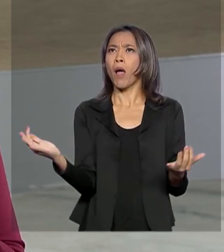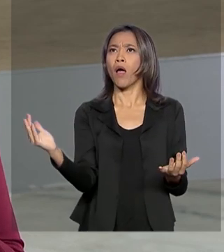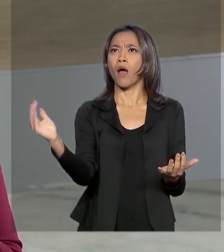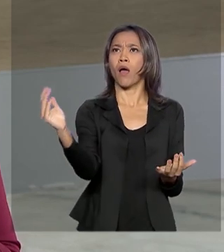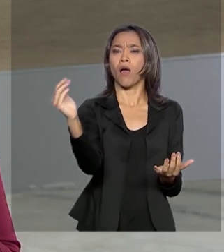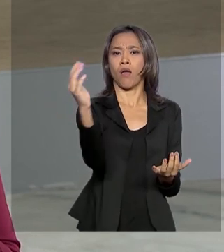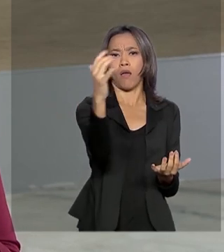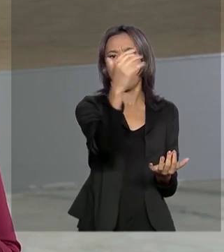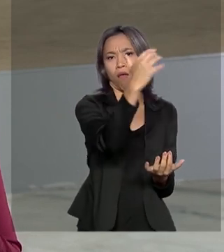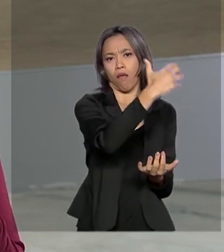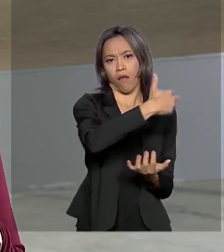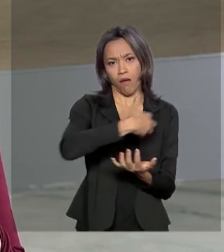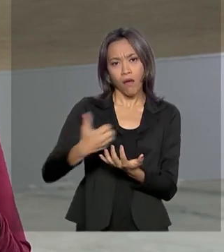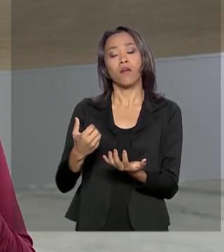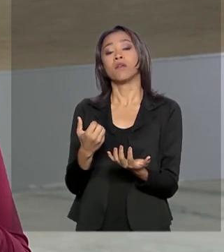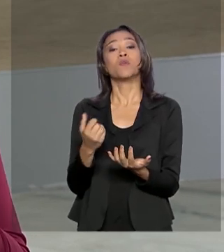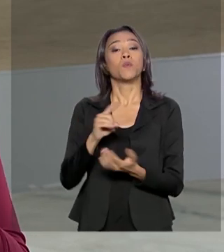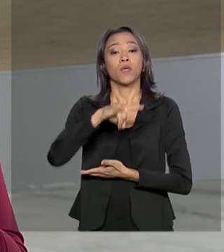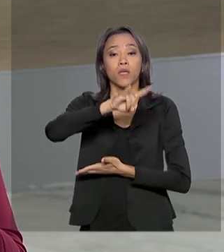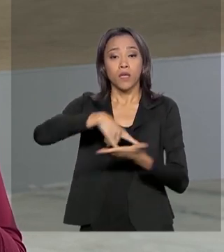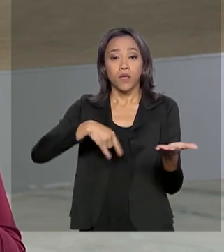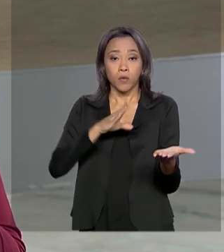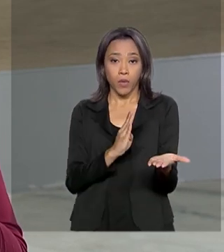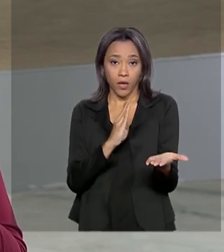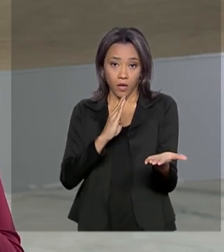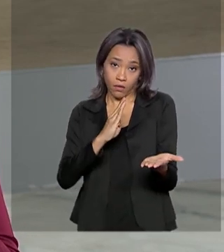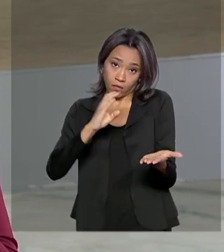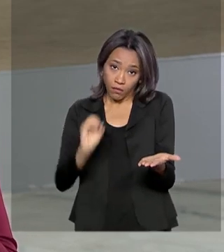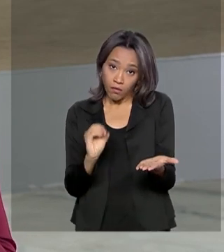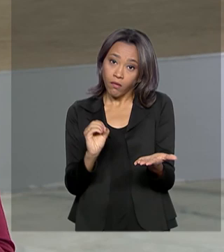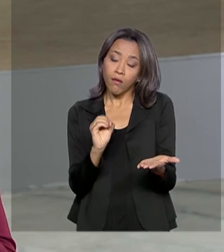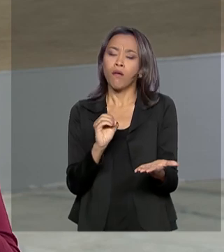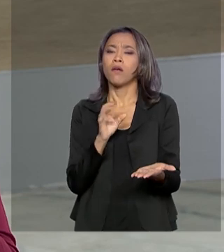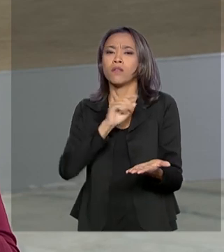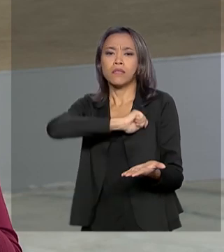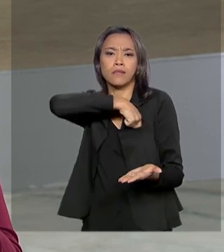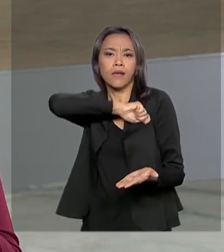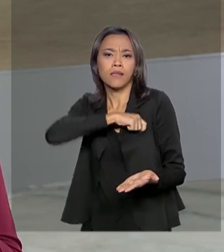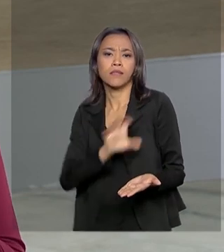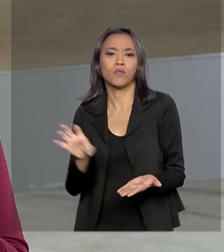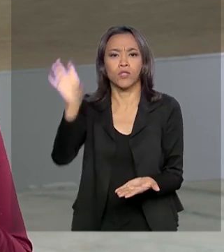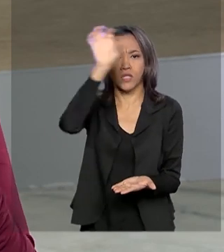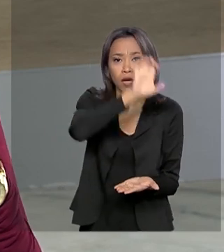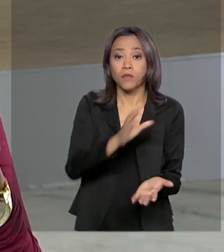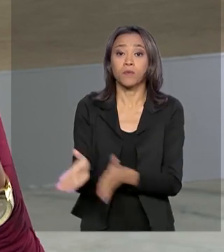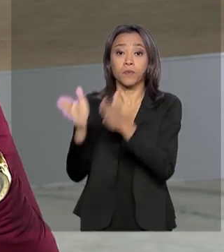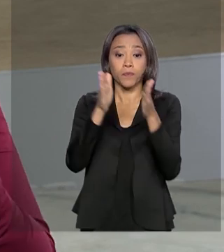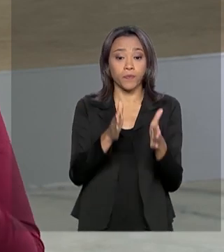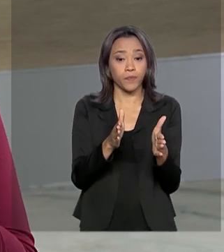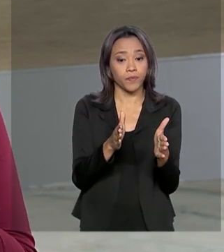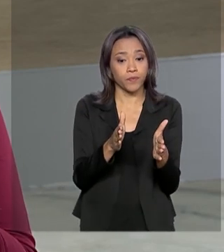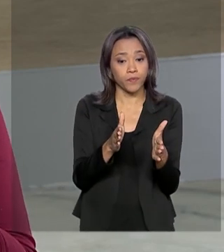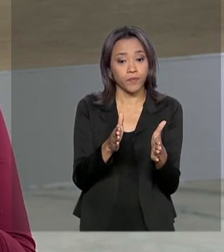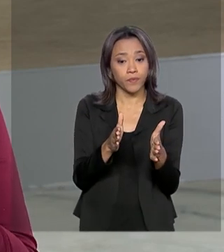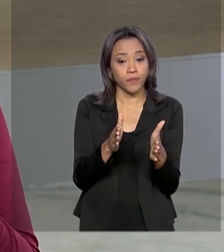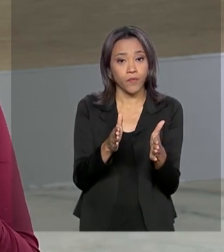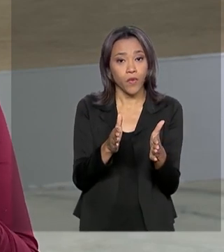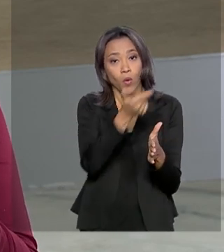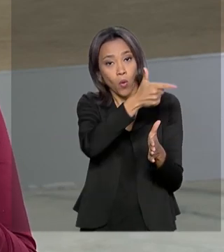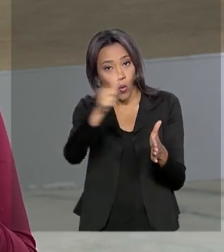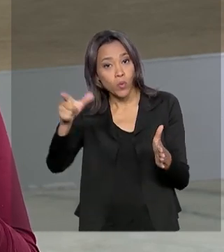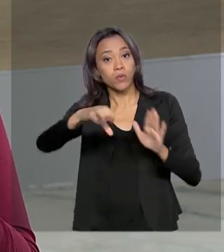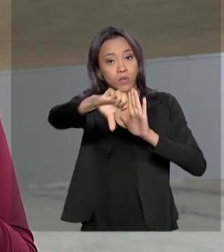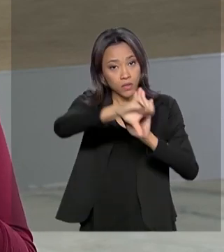dos boletins de ocorrência dos estados e do Distrito Federal. Além dos homicídios, oito crimes, ou oito outros crimes,